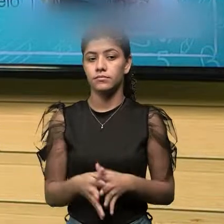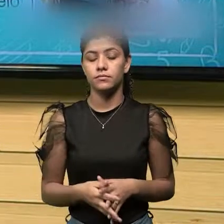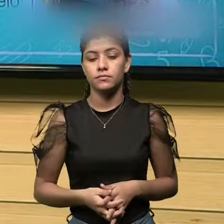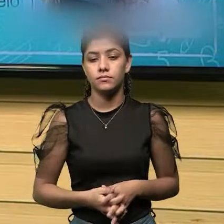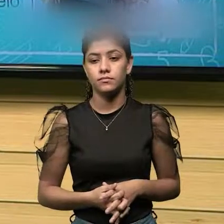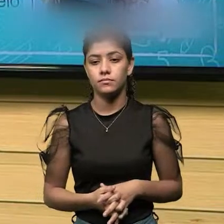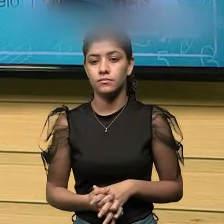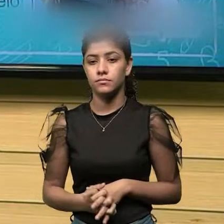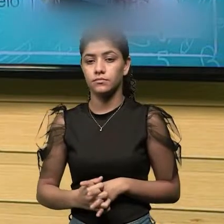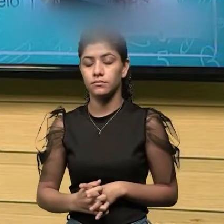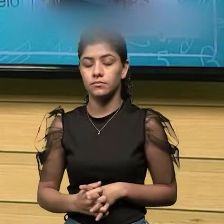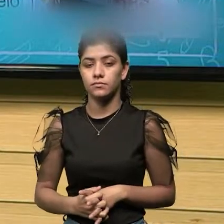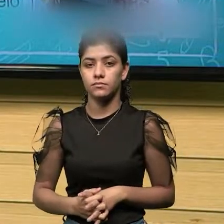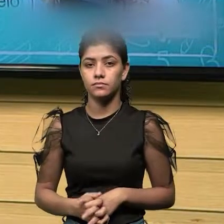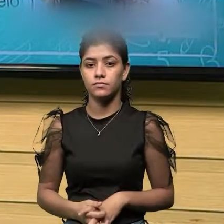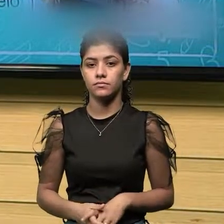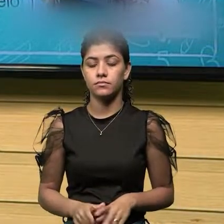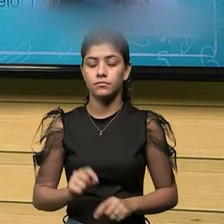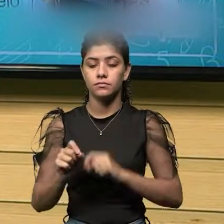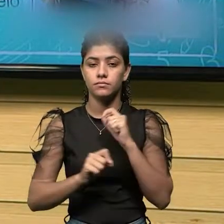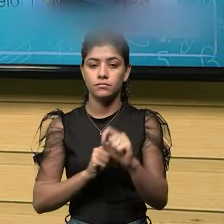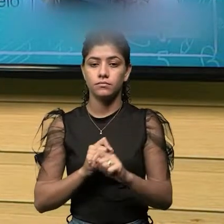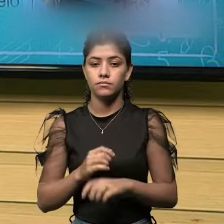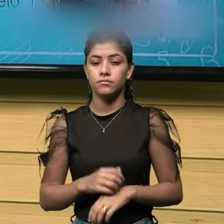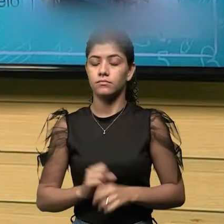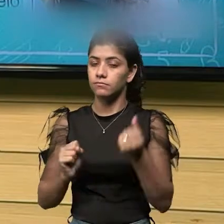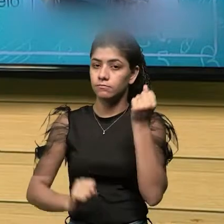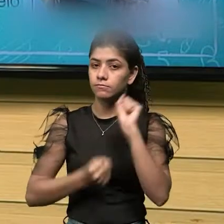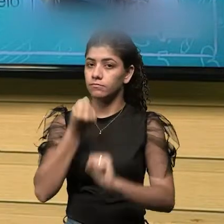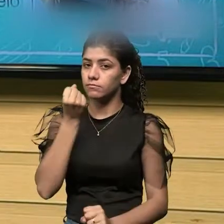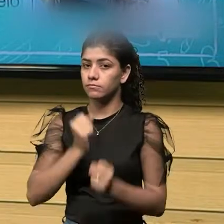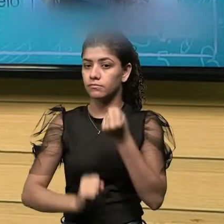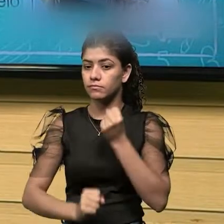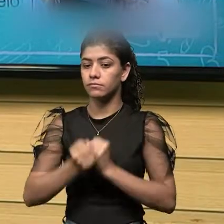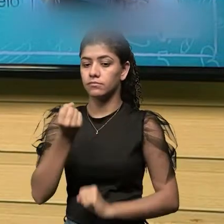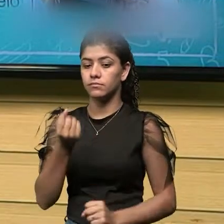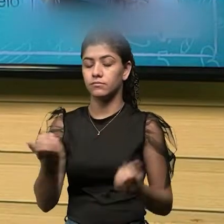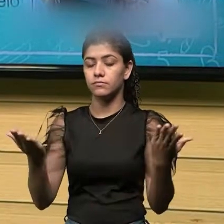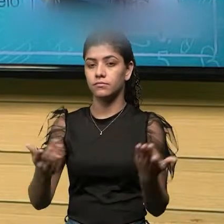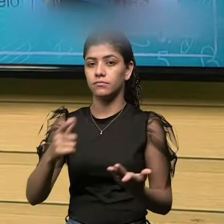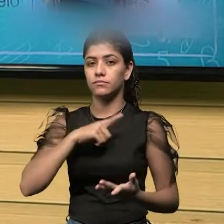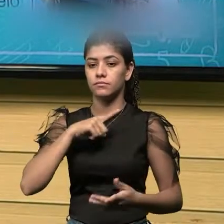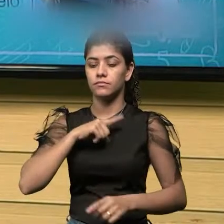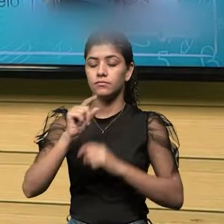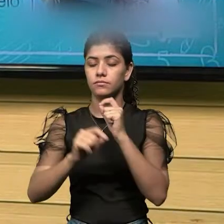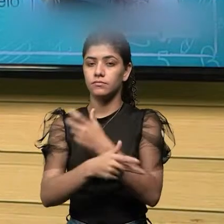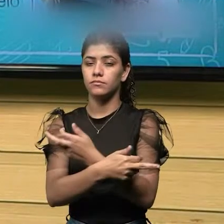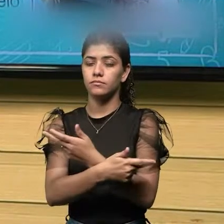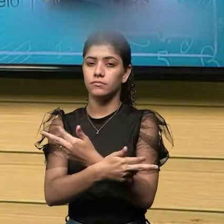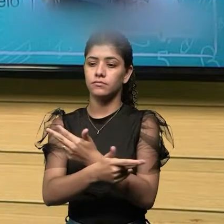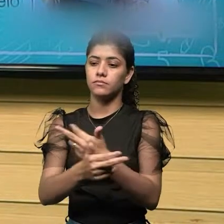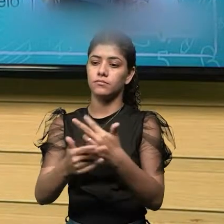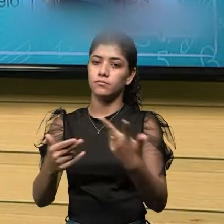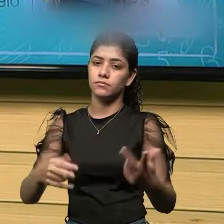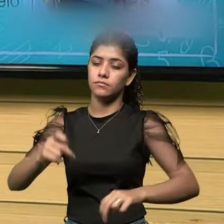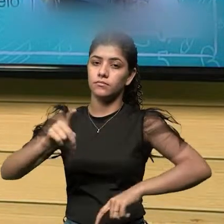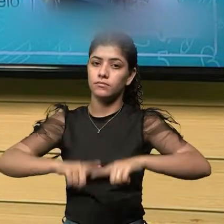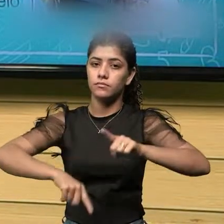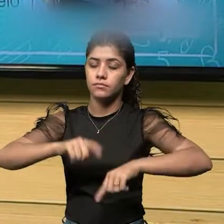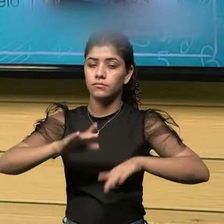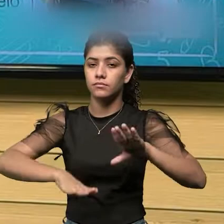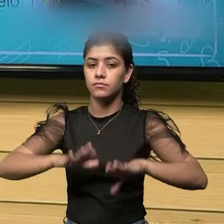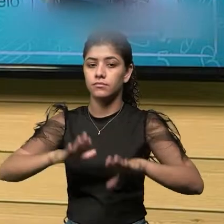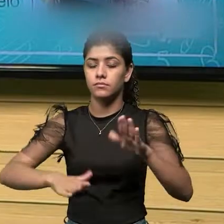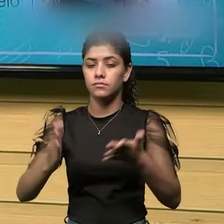é a de medidas industriais. Aqui temos diversos equipamentos que talvez alguns